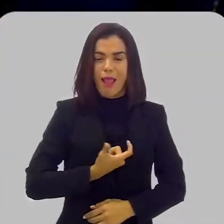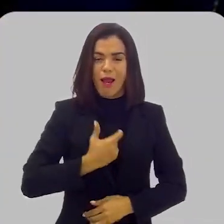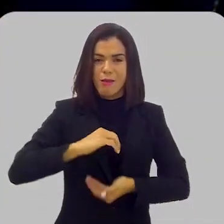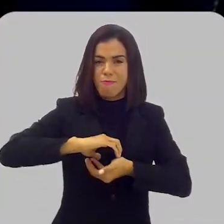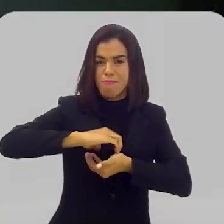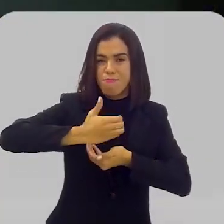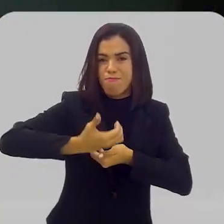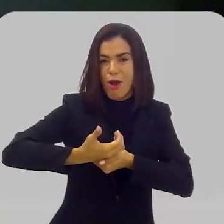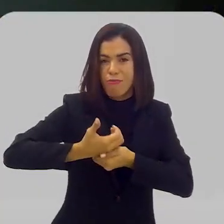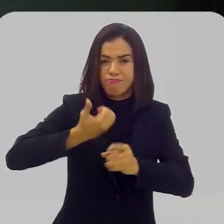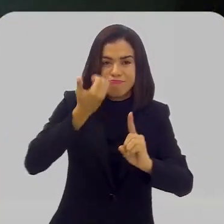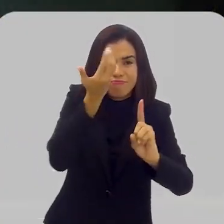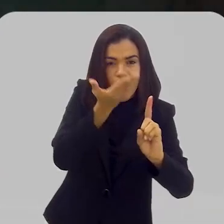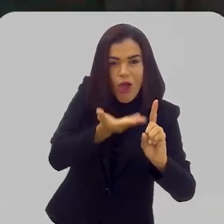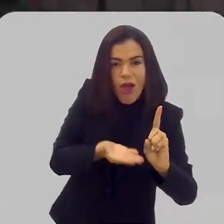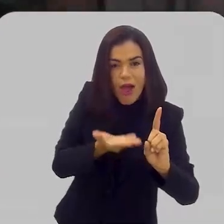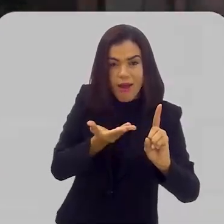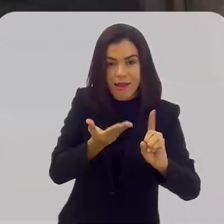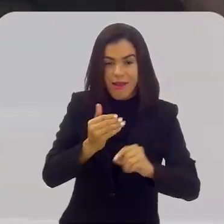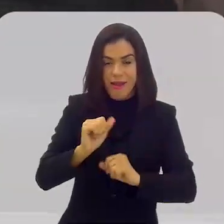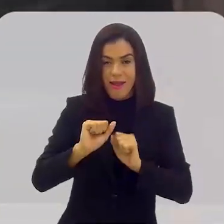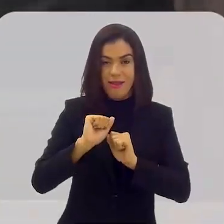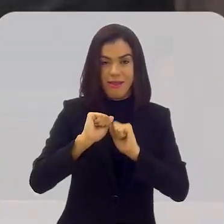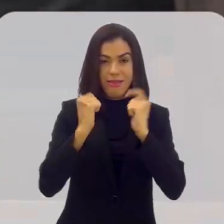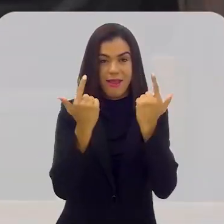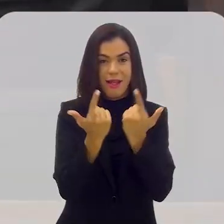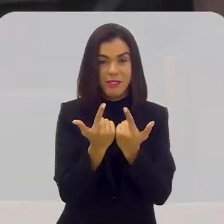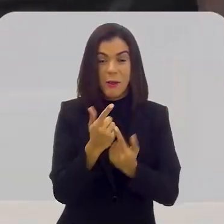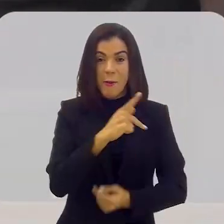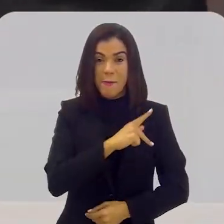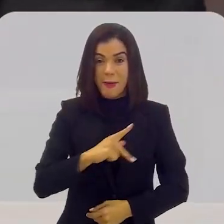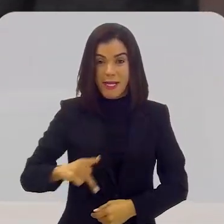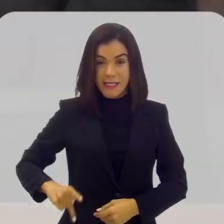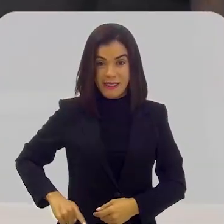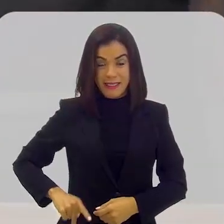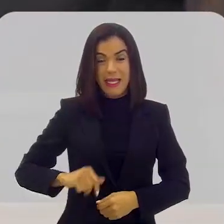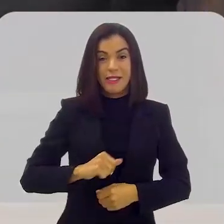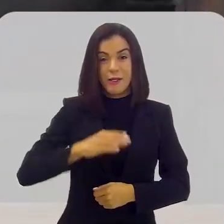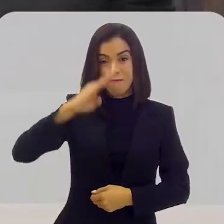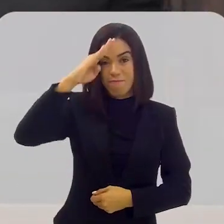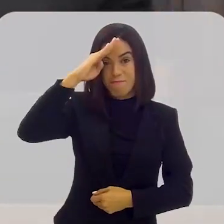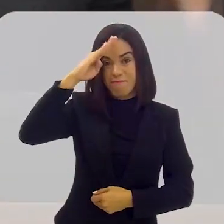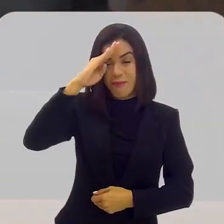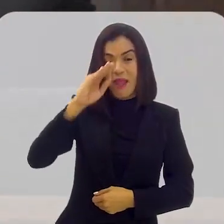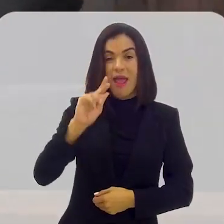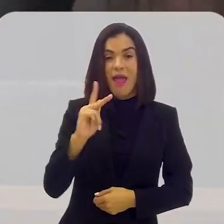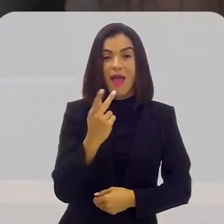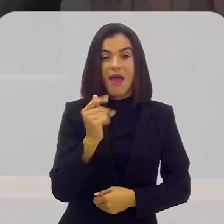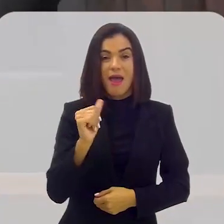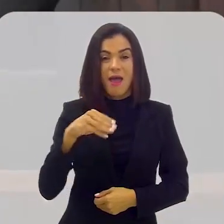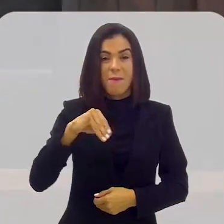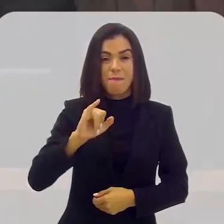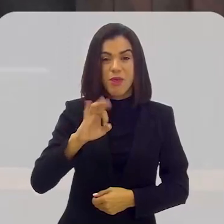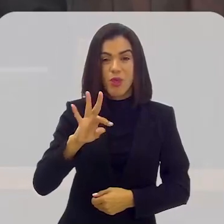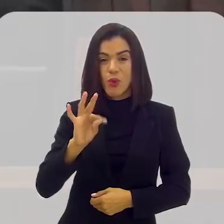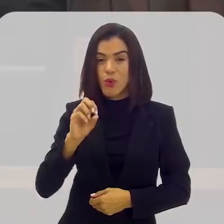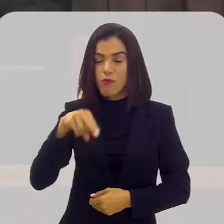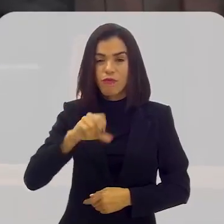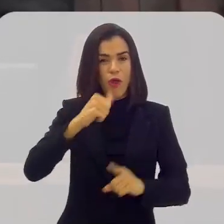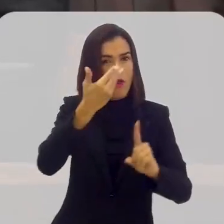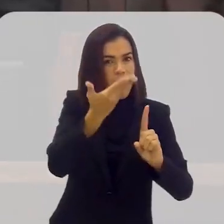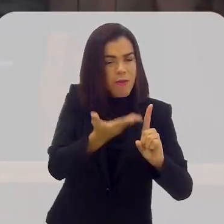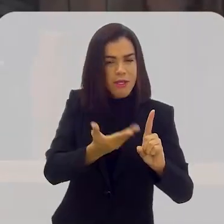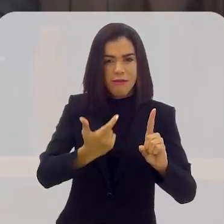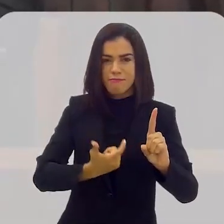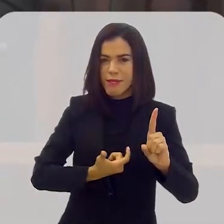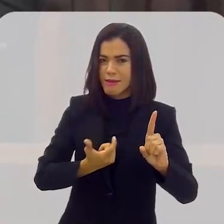Tiradentes, a mais alta honraria da Alerje. O vice-presidente da República, general do Exército, Hamilton Mourão, foi